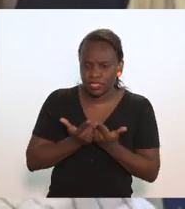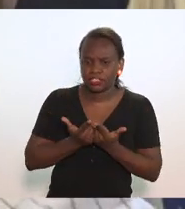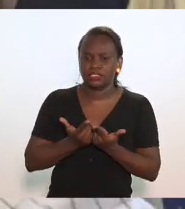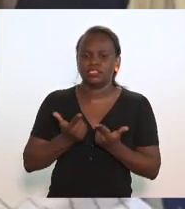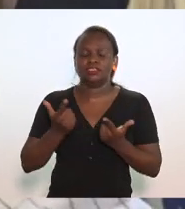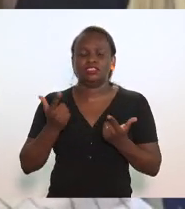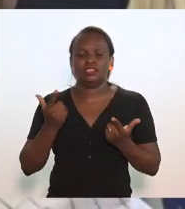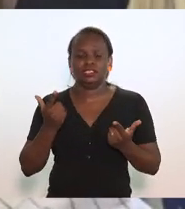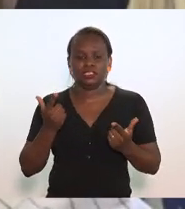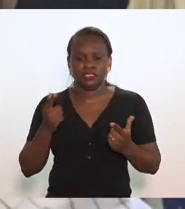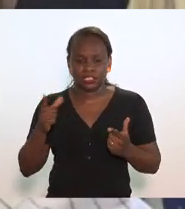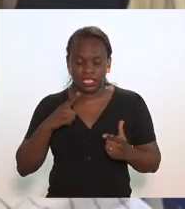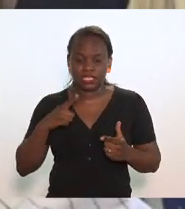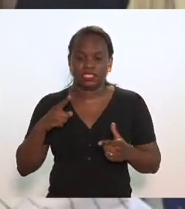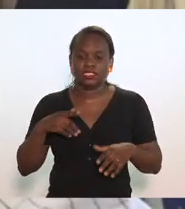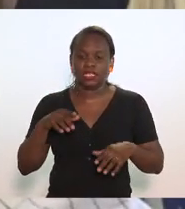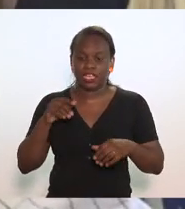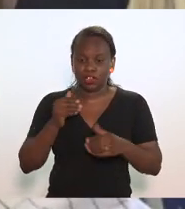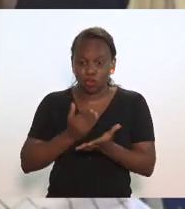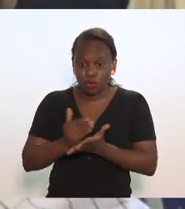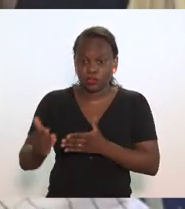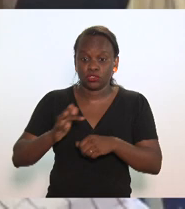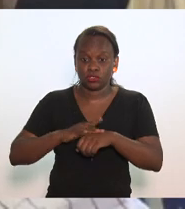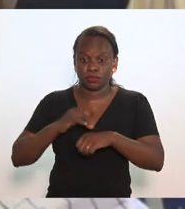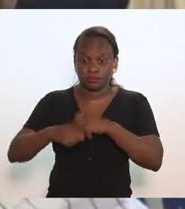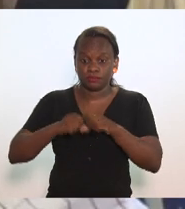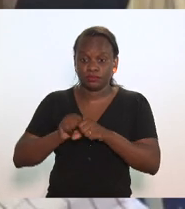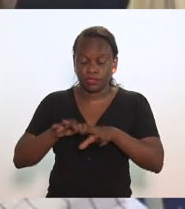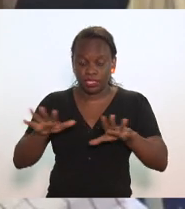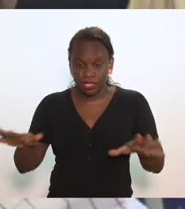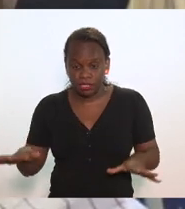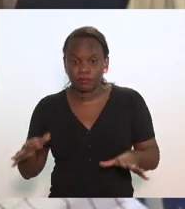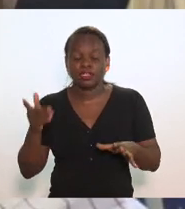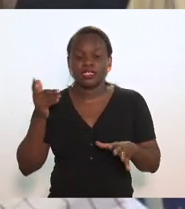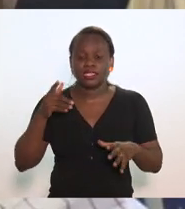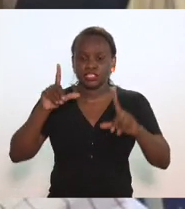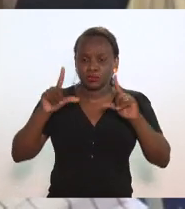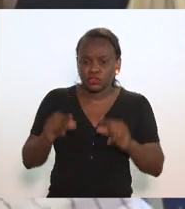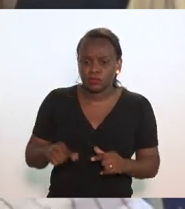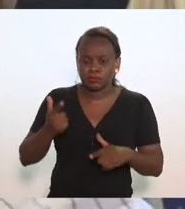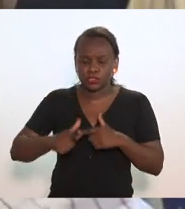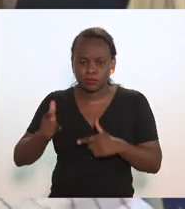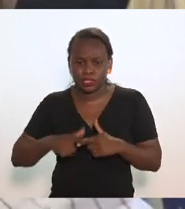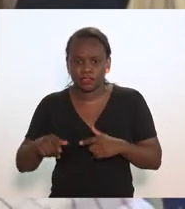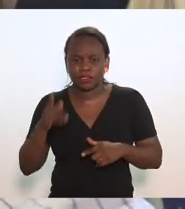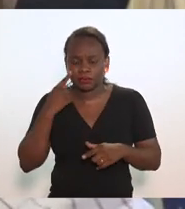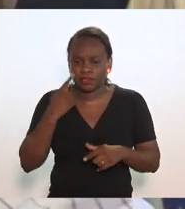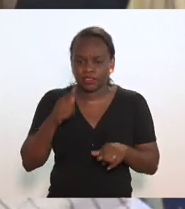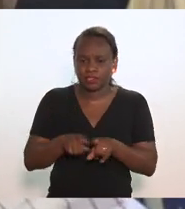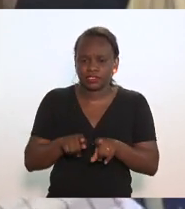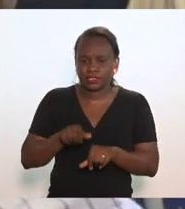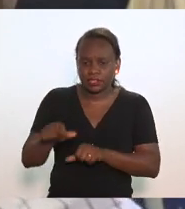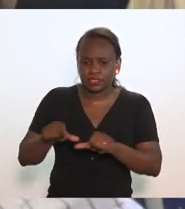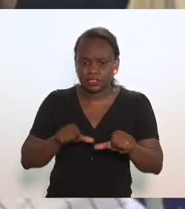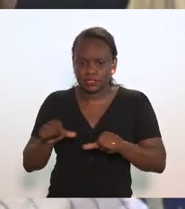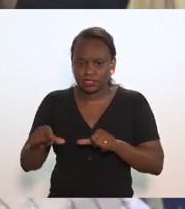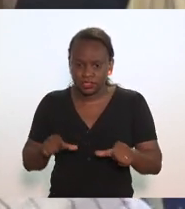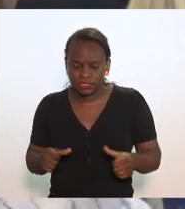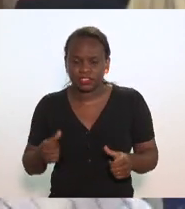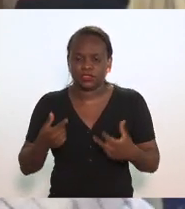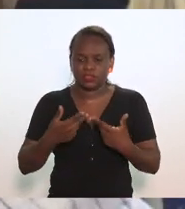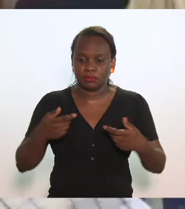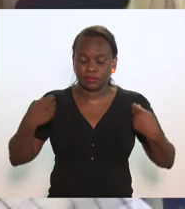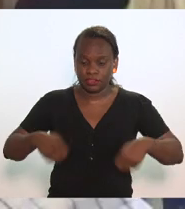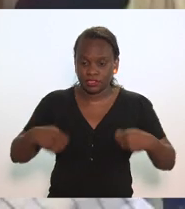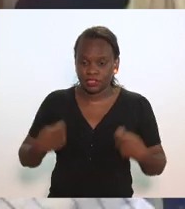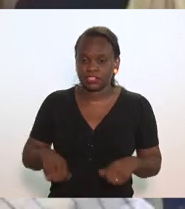desde a chegada da pandemia, para minimizar seus defeitos e para garantir os ajustes necessários para que os contribuintes pudessem passar da melhor maneira